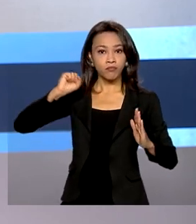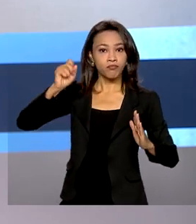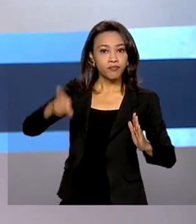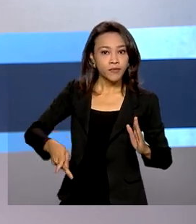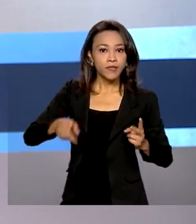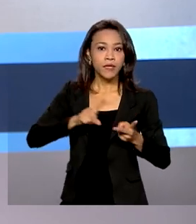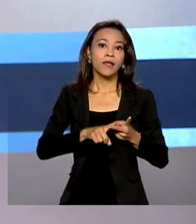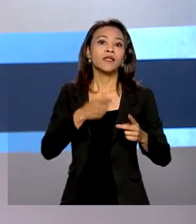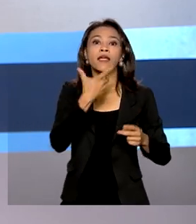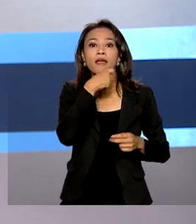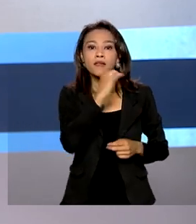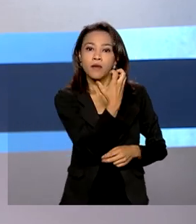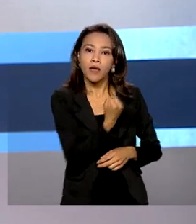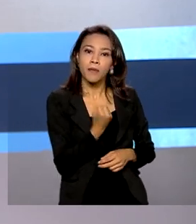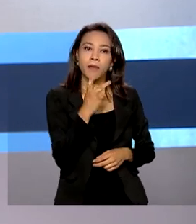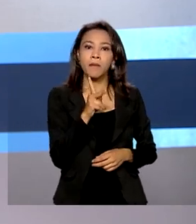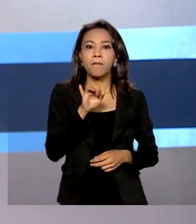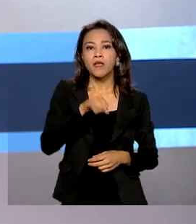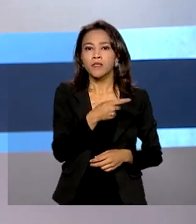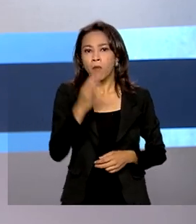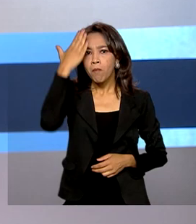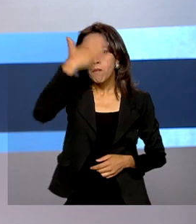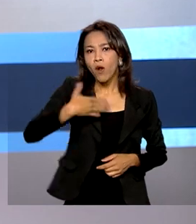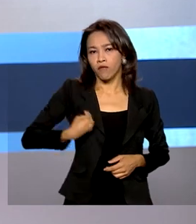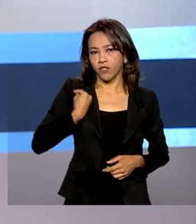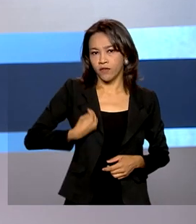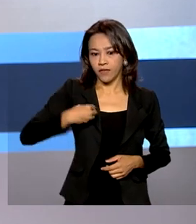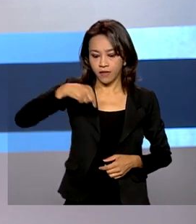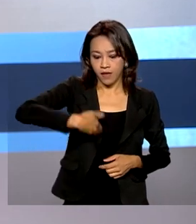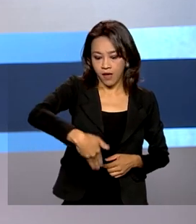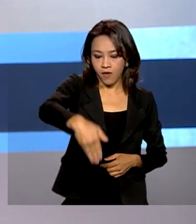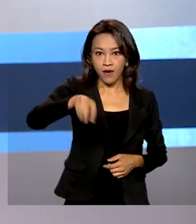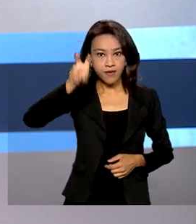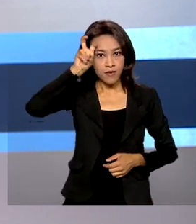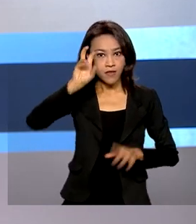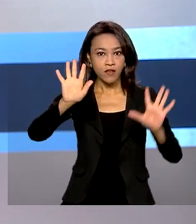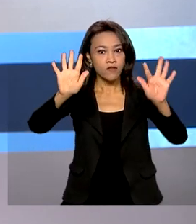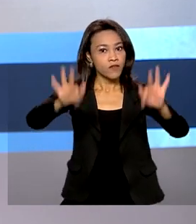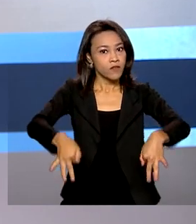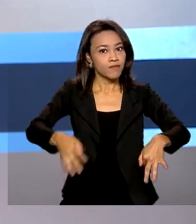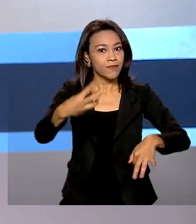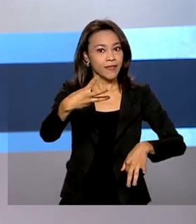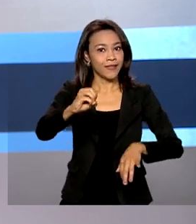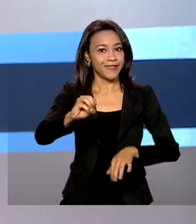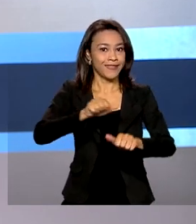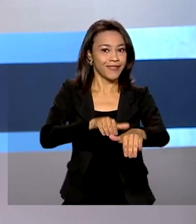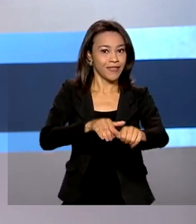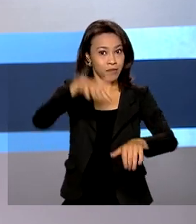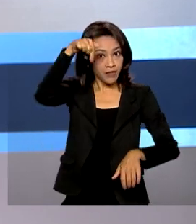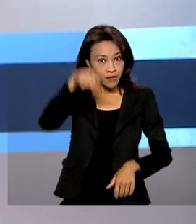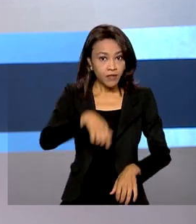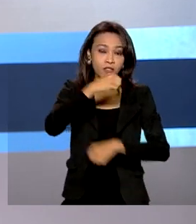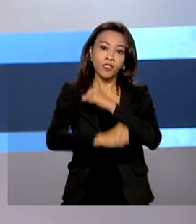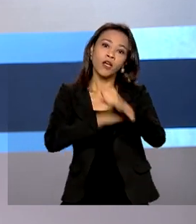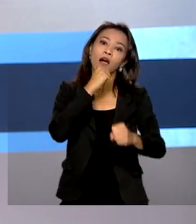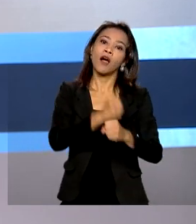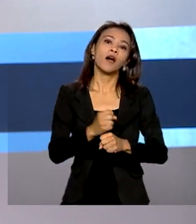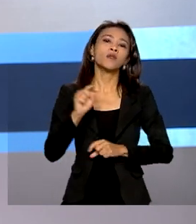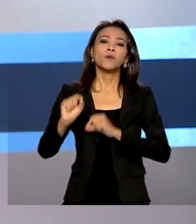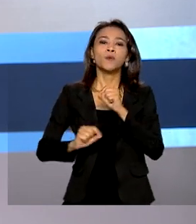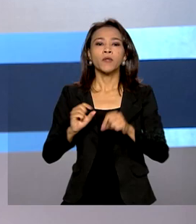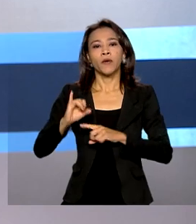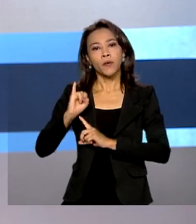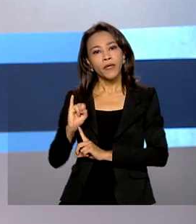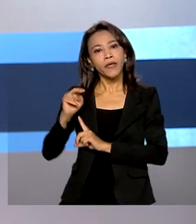pensionistas do INSS fazerem a prova de vida termina nesta quinta-feira, 30 de setembro. E este ano, o Instituto Nacional do Seguro